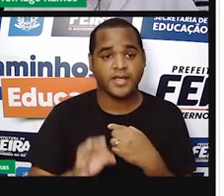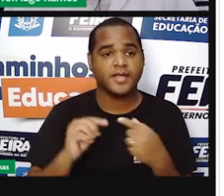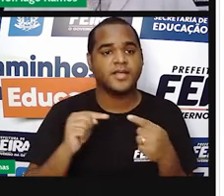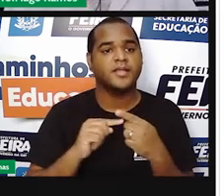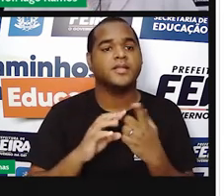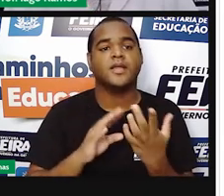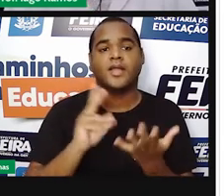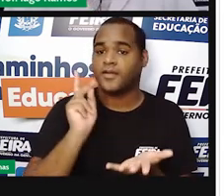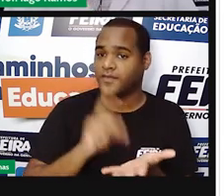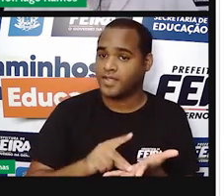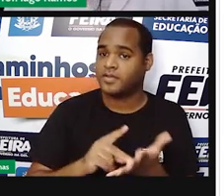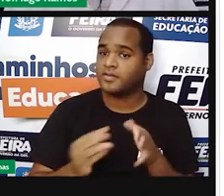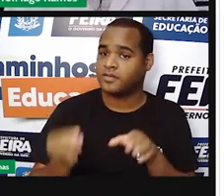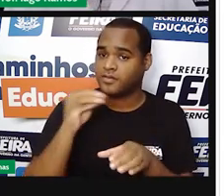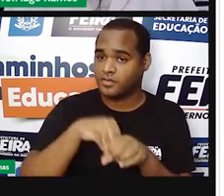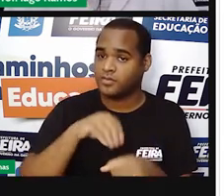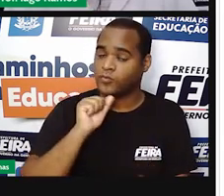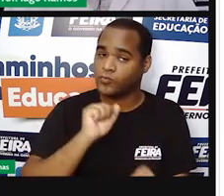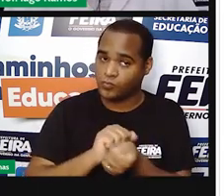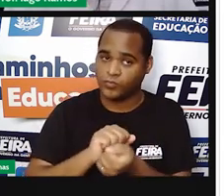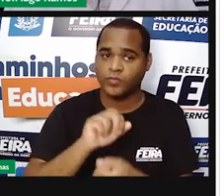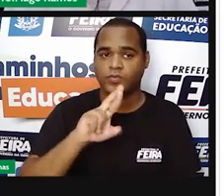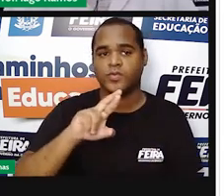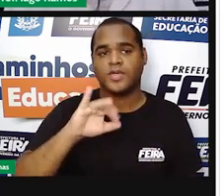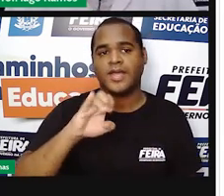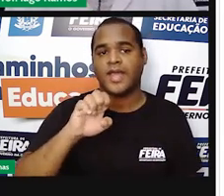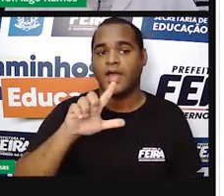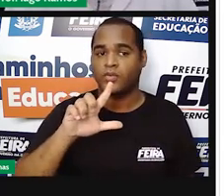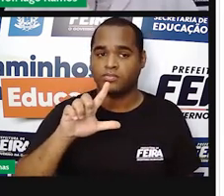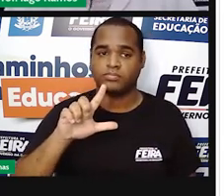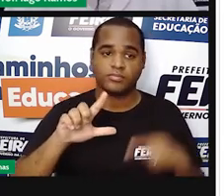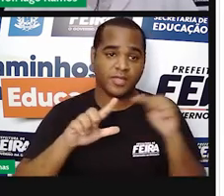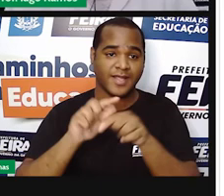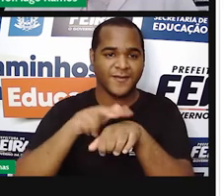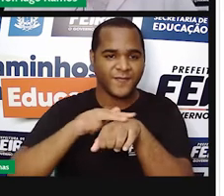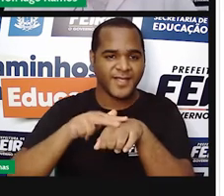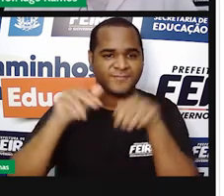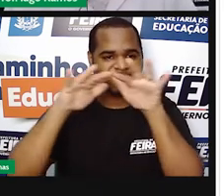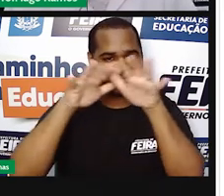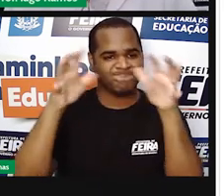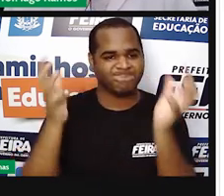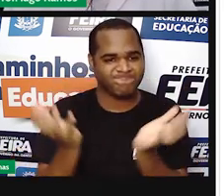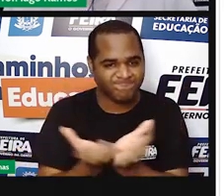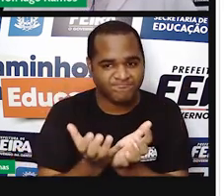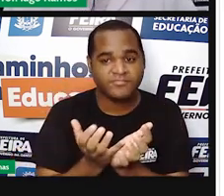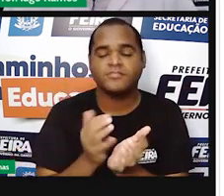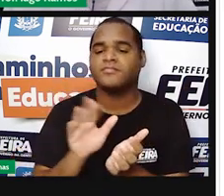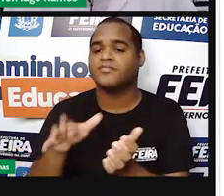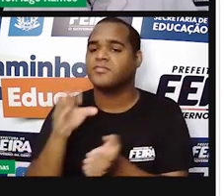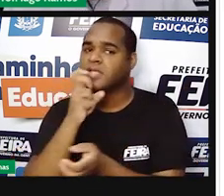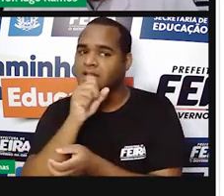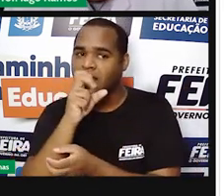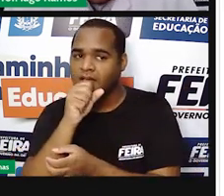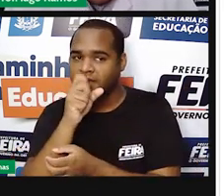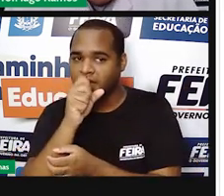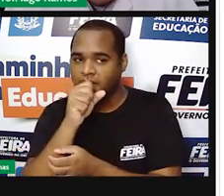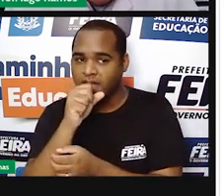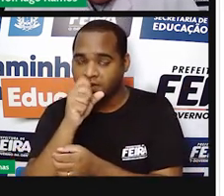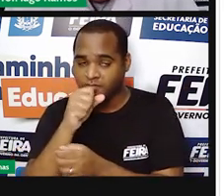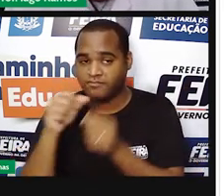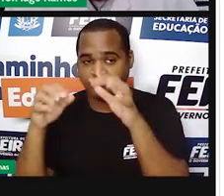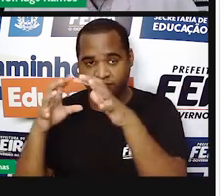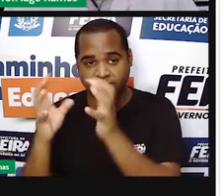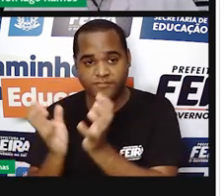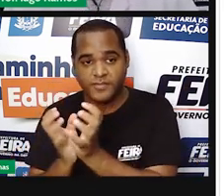do conjunto dos reais, está dentro, olha a bolinha verde dentro da, aliás, olha a bolinha laranja dentro da, aqui da,